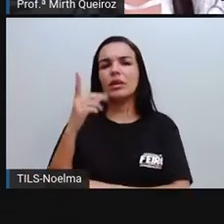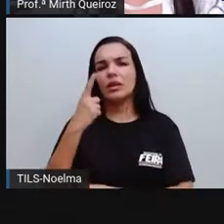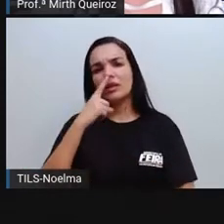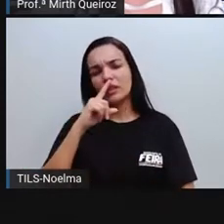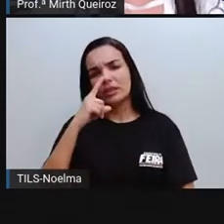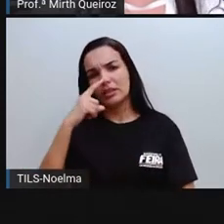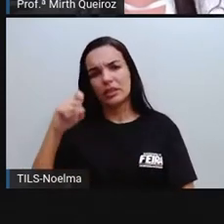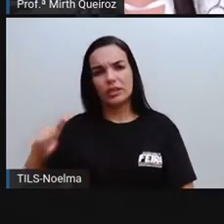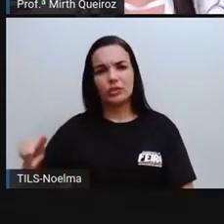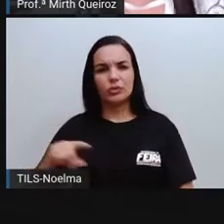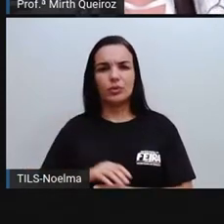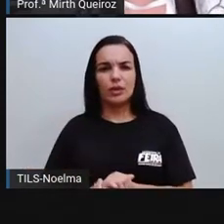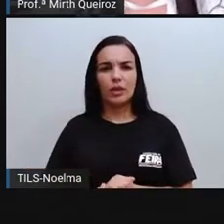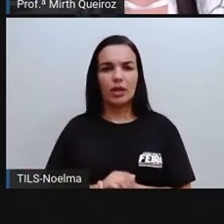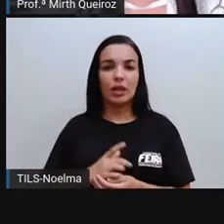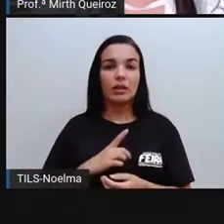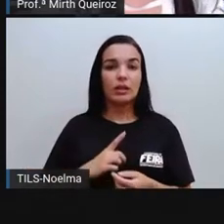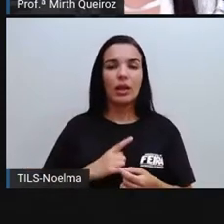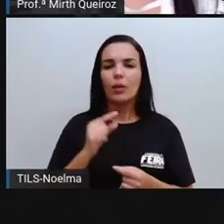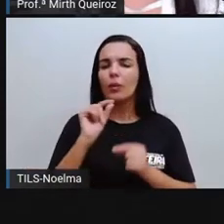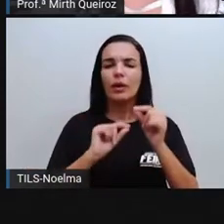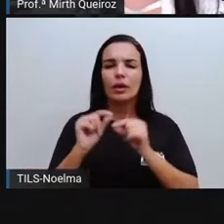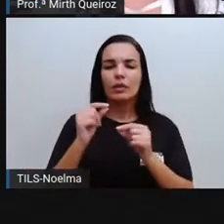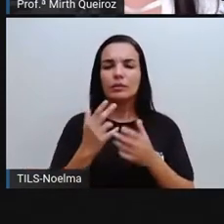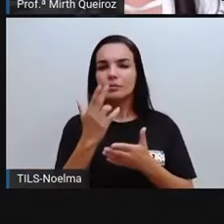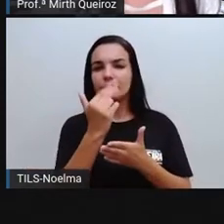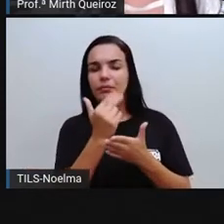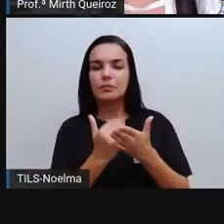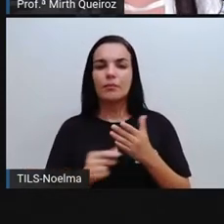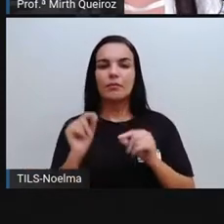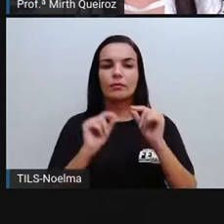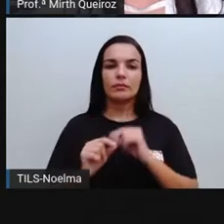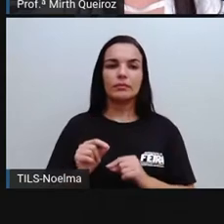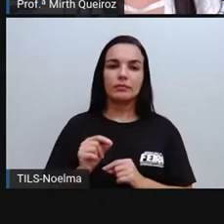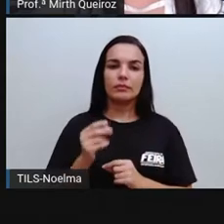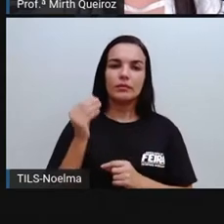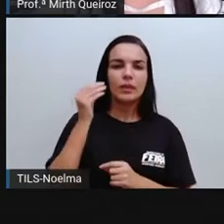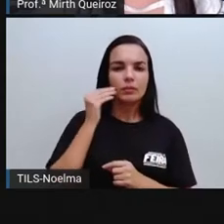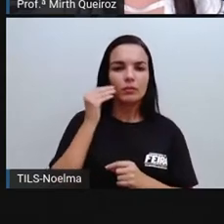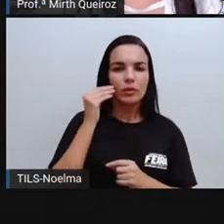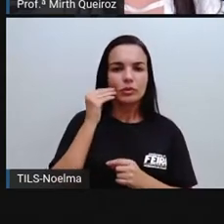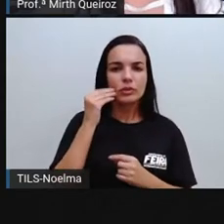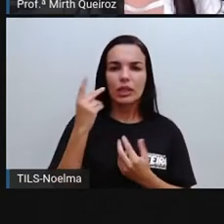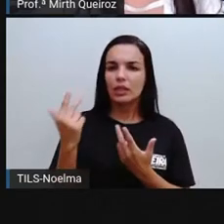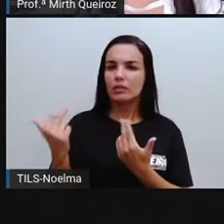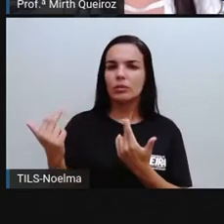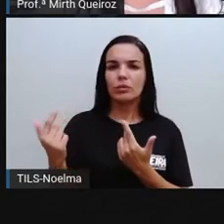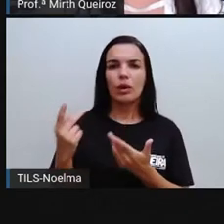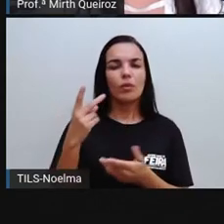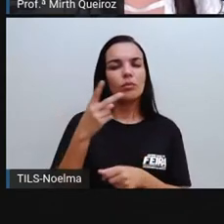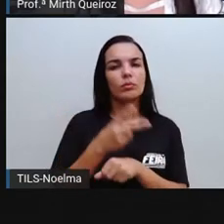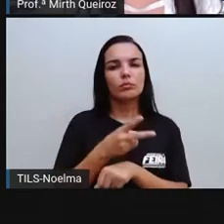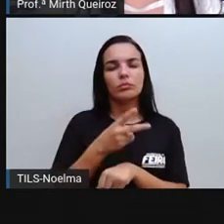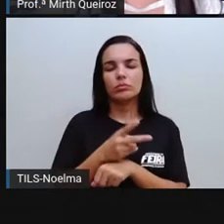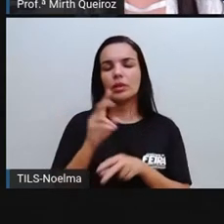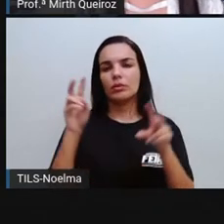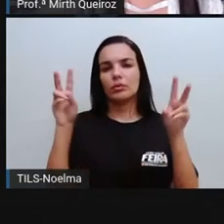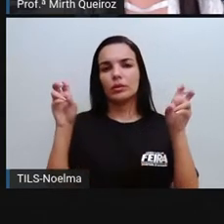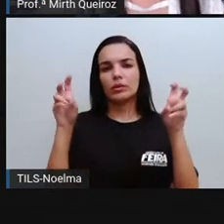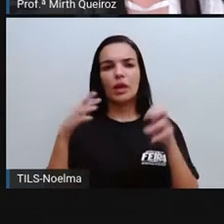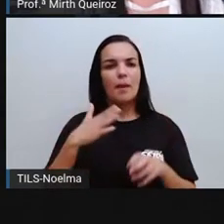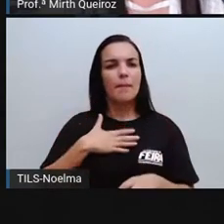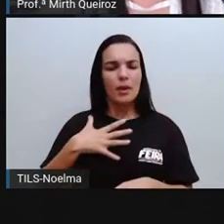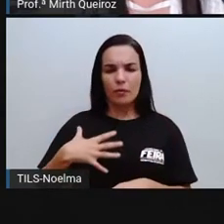gente tem aí uma pequena charge, vamos dizer assim, que retrata muito bem o assunto. Meu